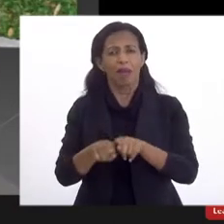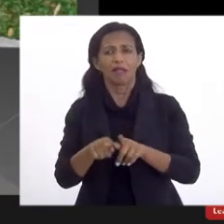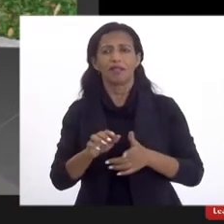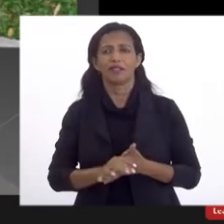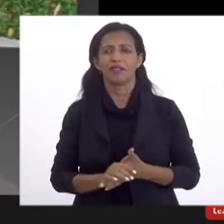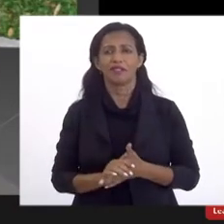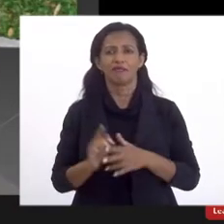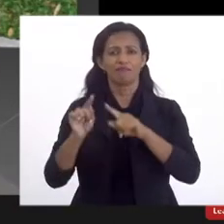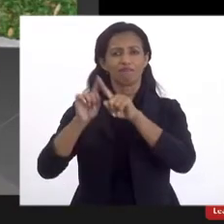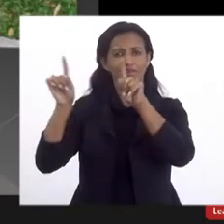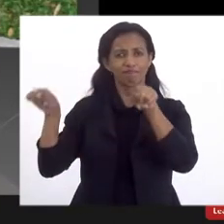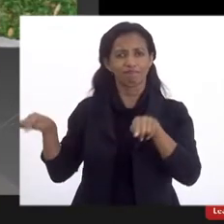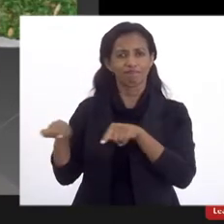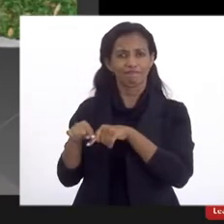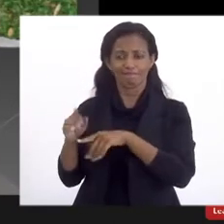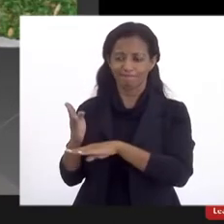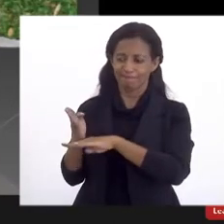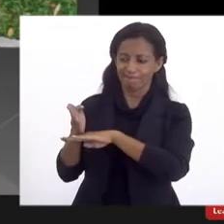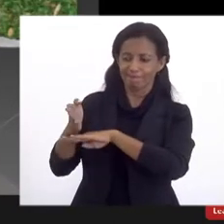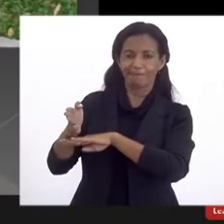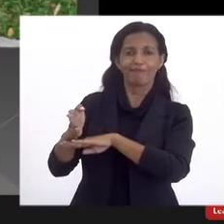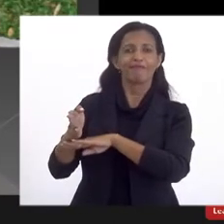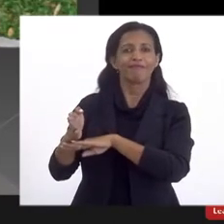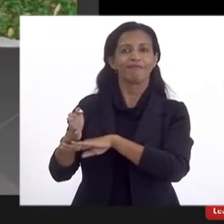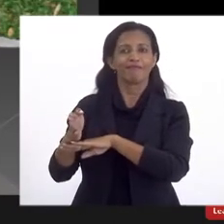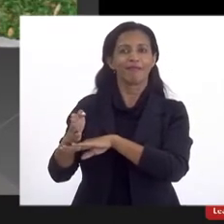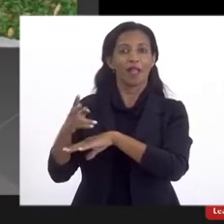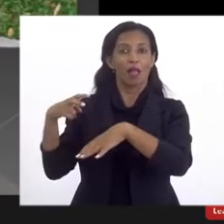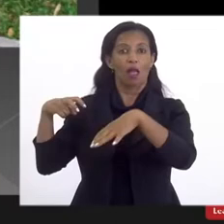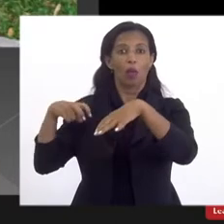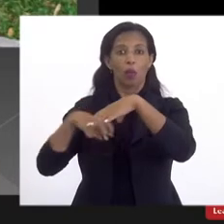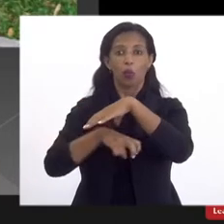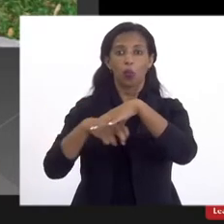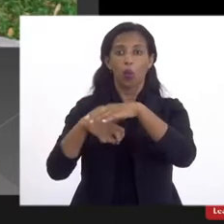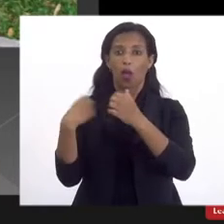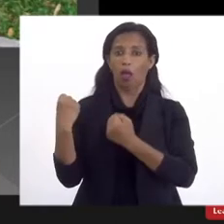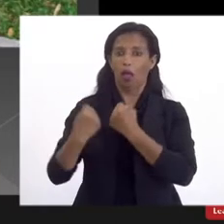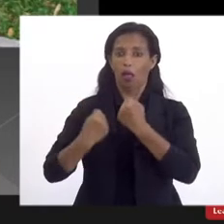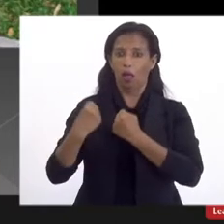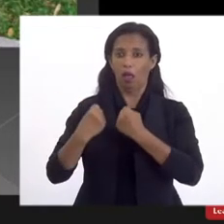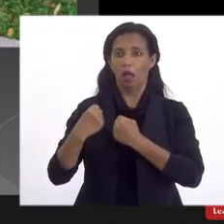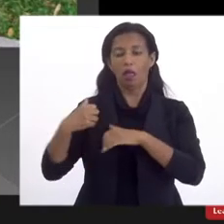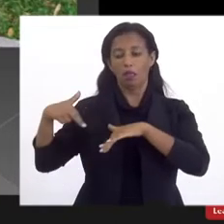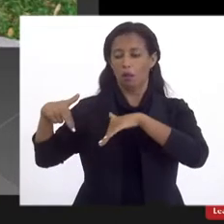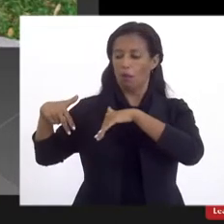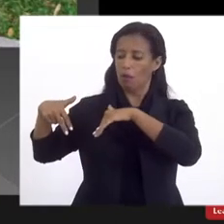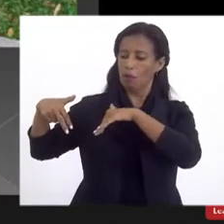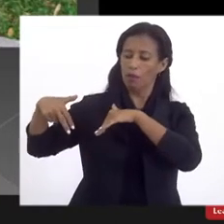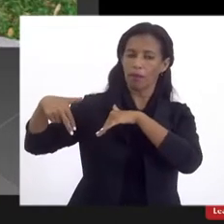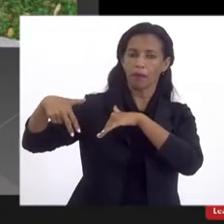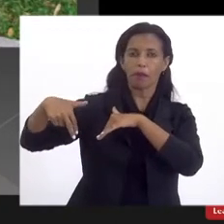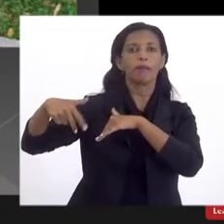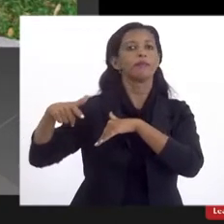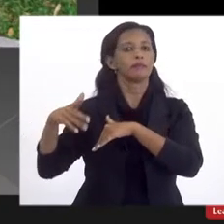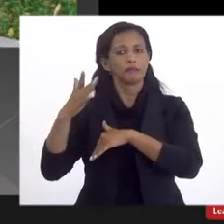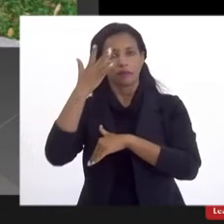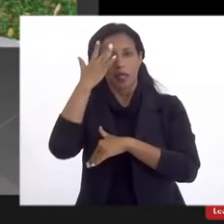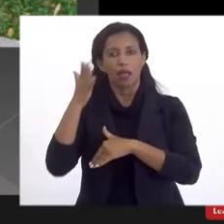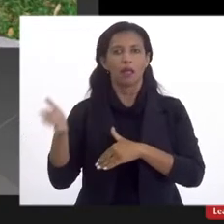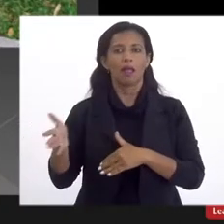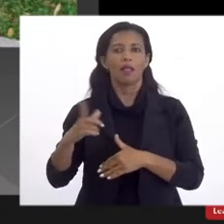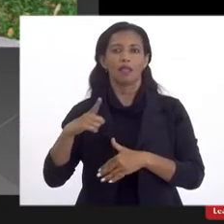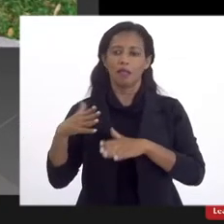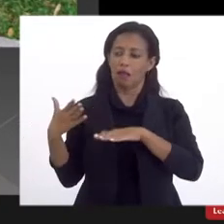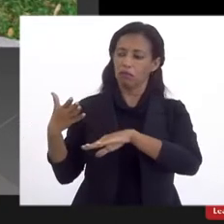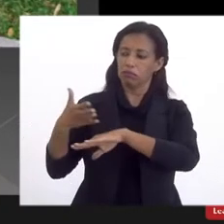aqui nós temos a entrada de automóveis, e aqui, entrada de pedestre. Então, entrando,